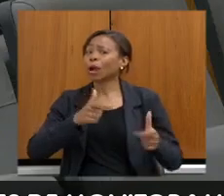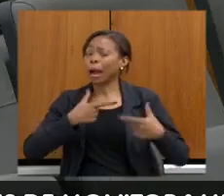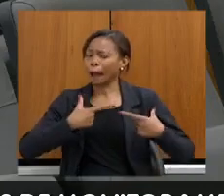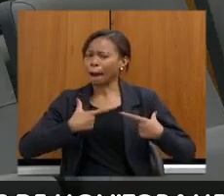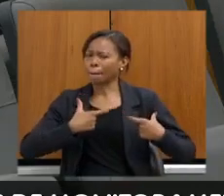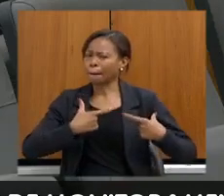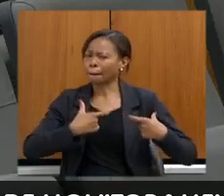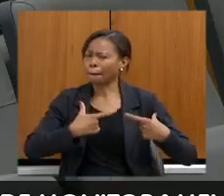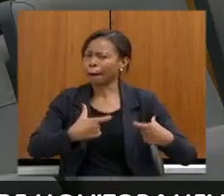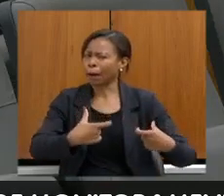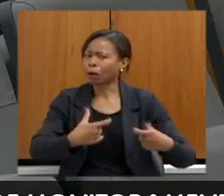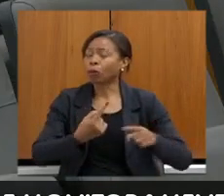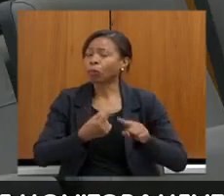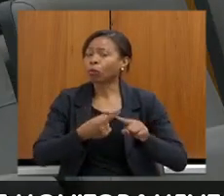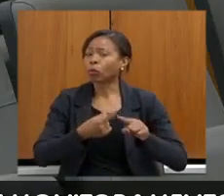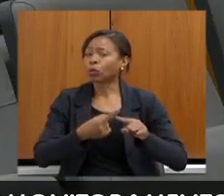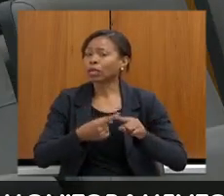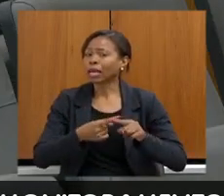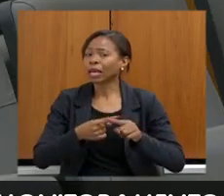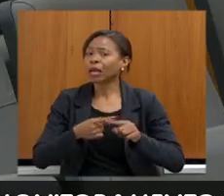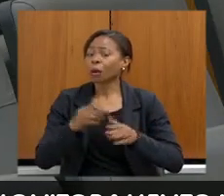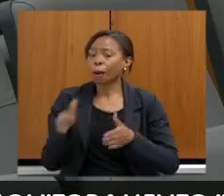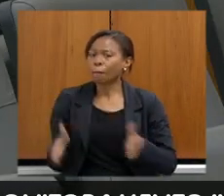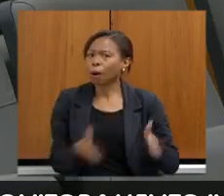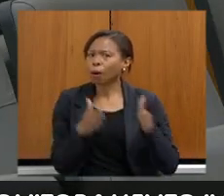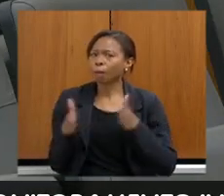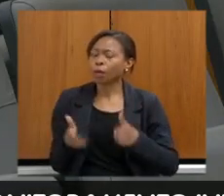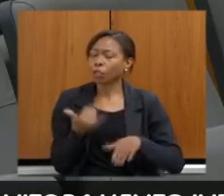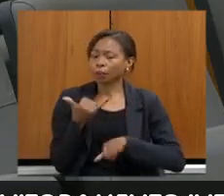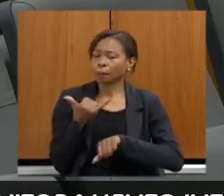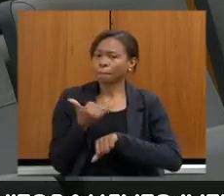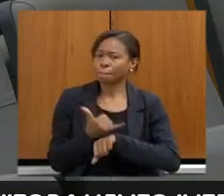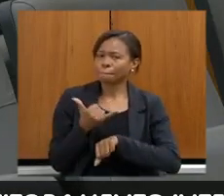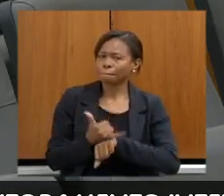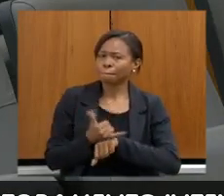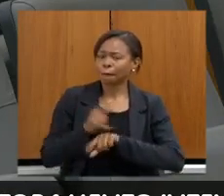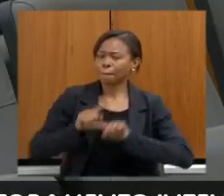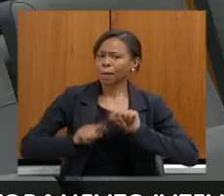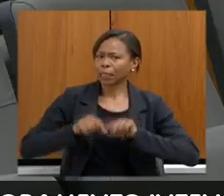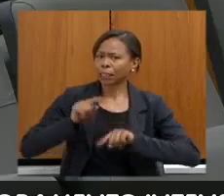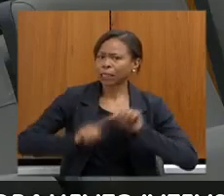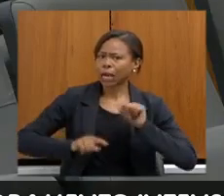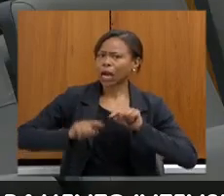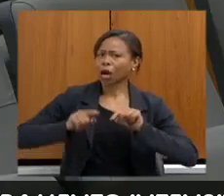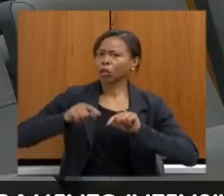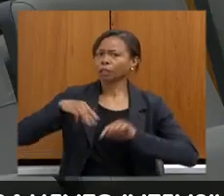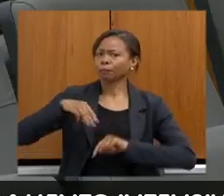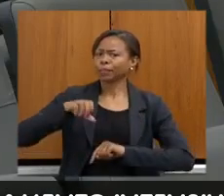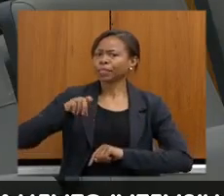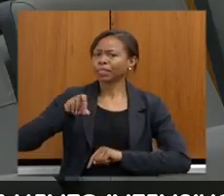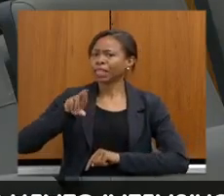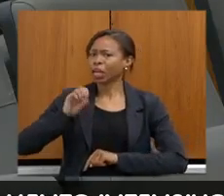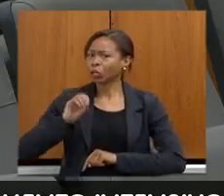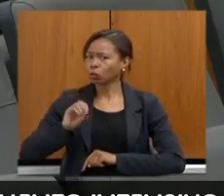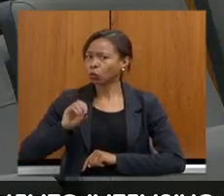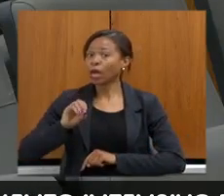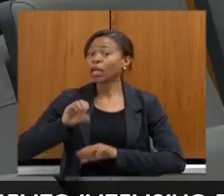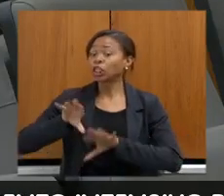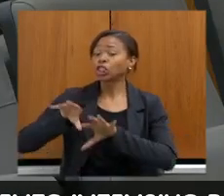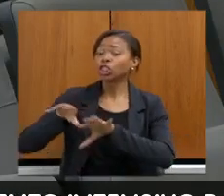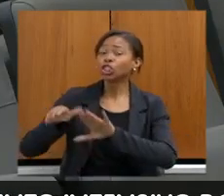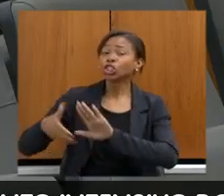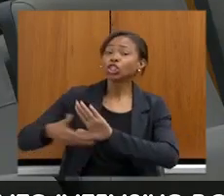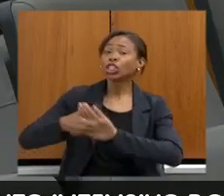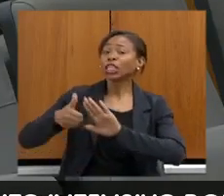toda produção de minério e de material nobre é retirada daqui de Belo Horizonte